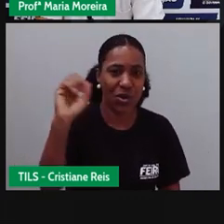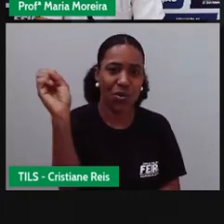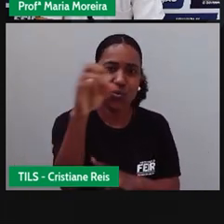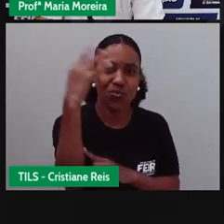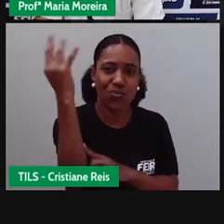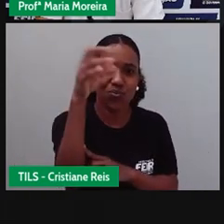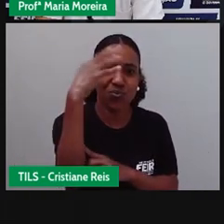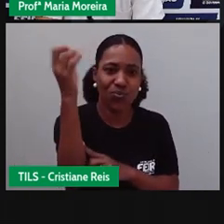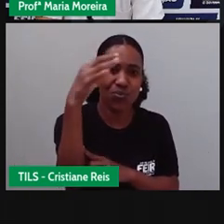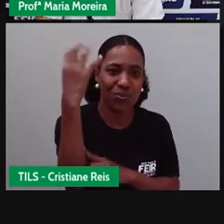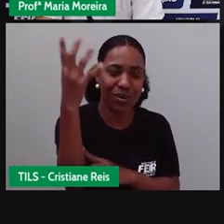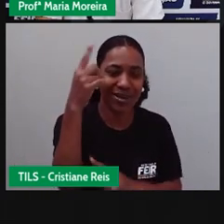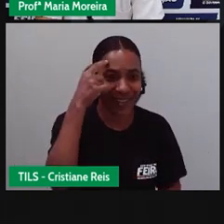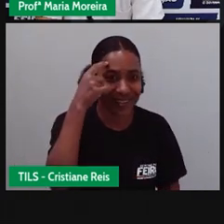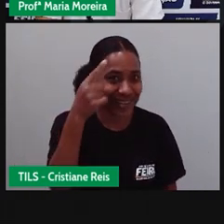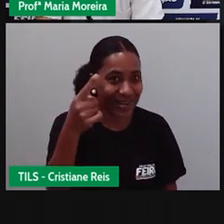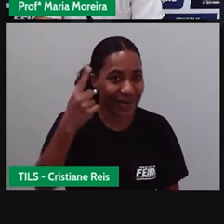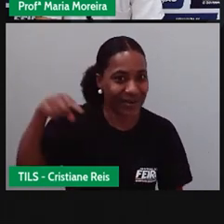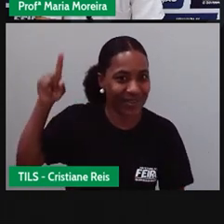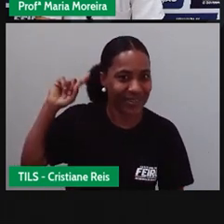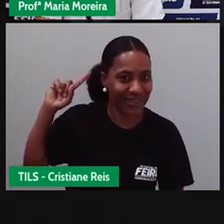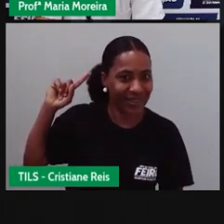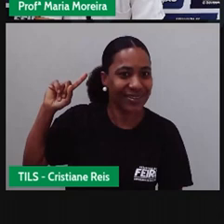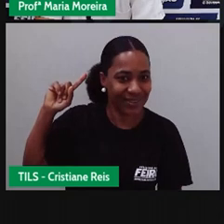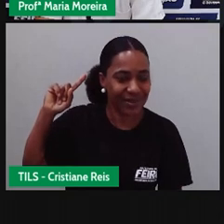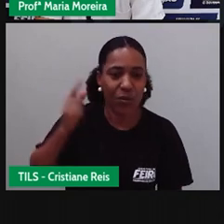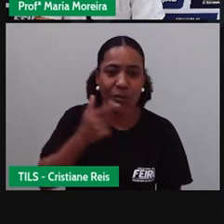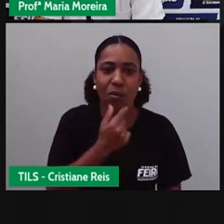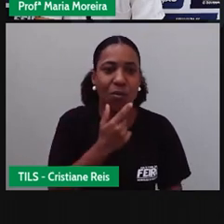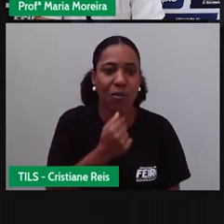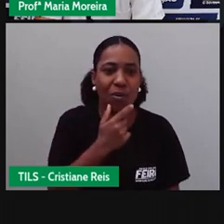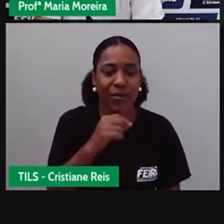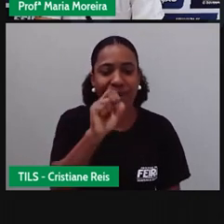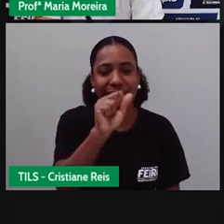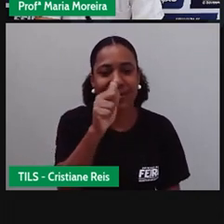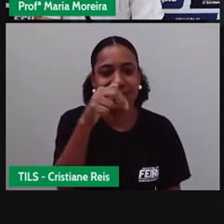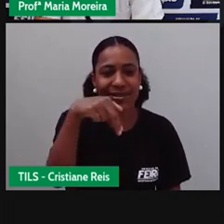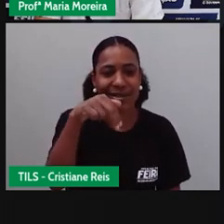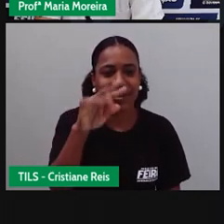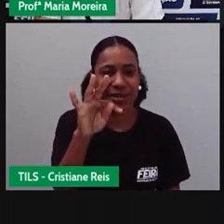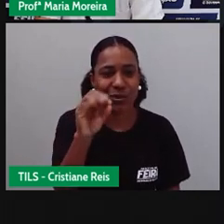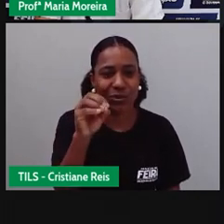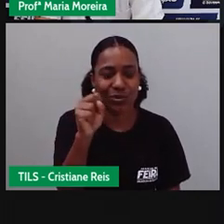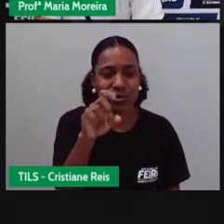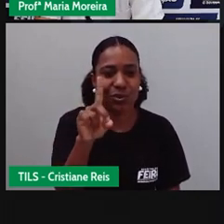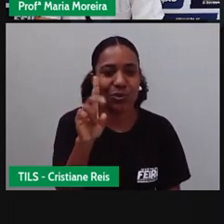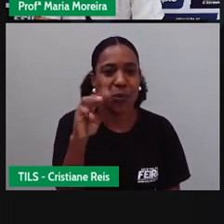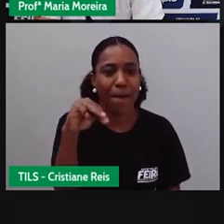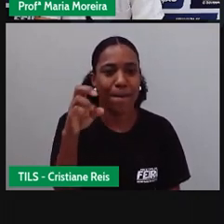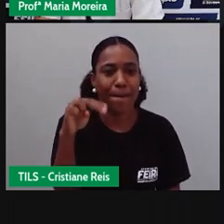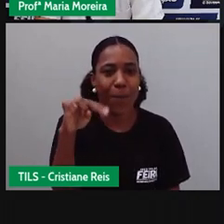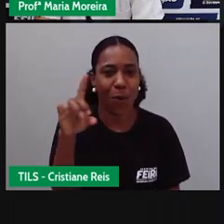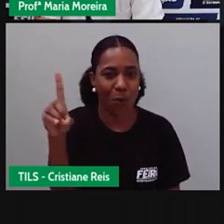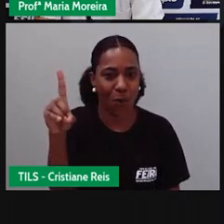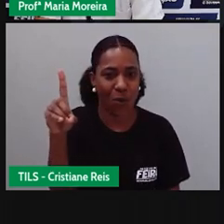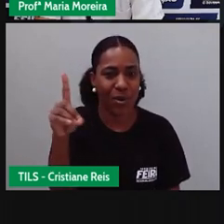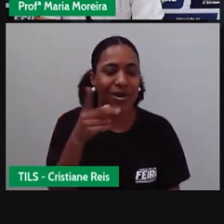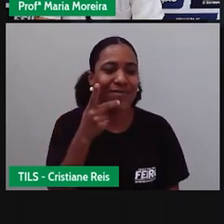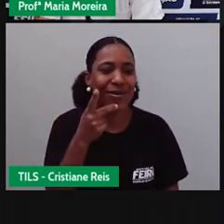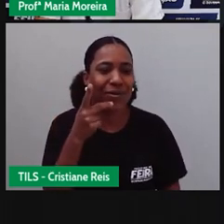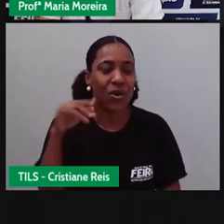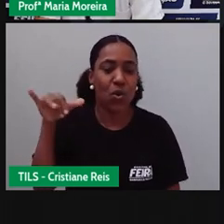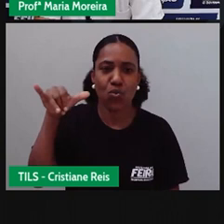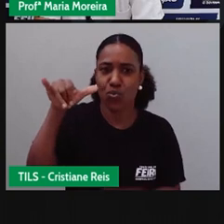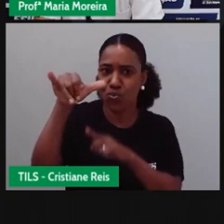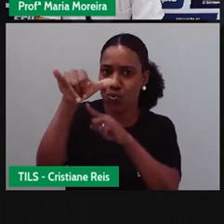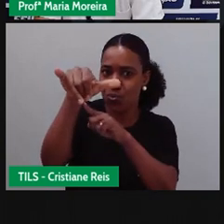Dumont, quando ele diz, olha, que ele não queria que utilizasse o quê? O avião, o invento dele, na guerra. E acaba